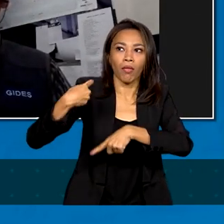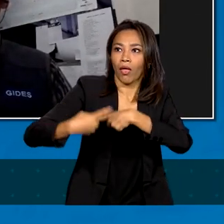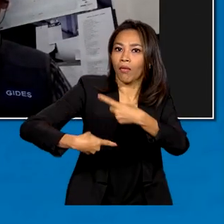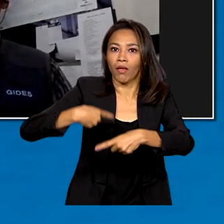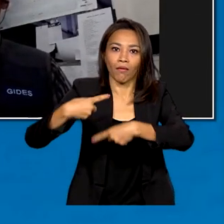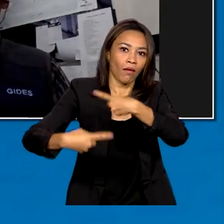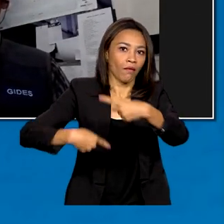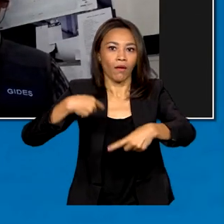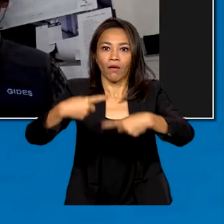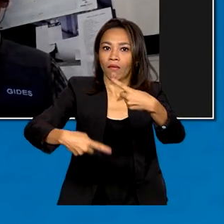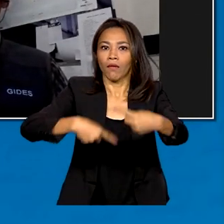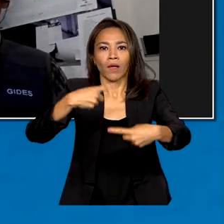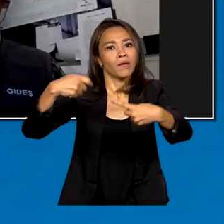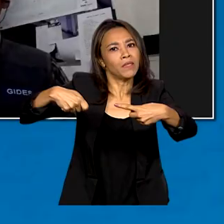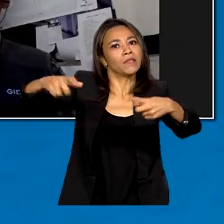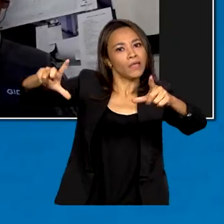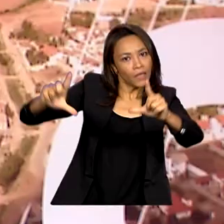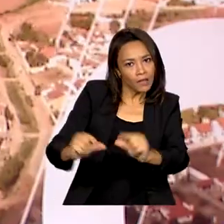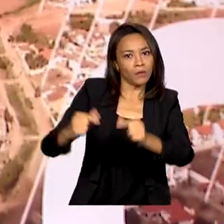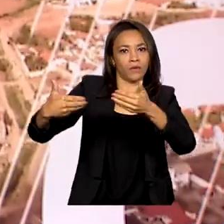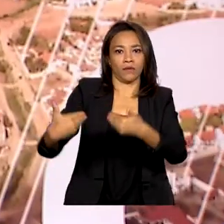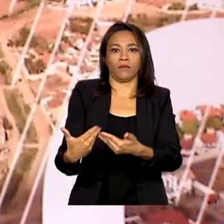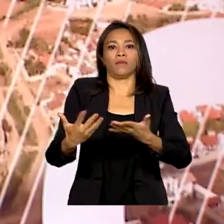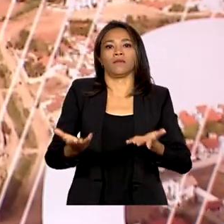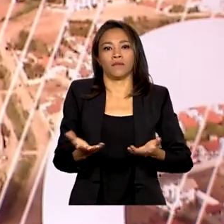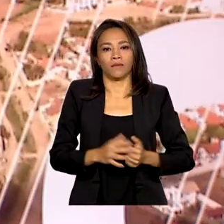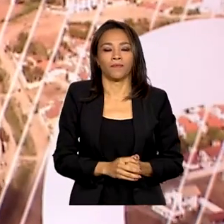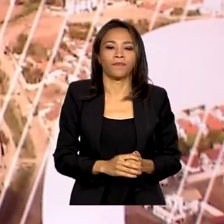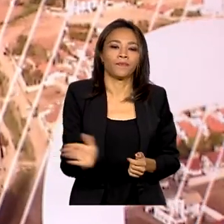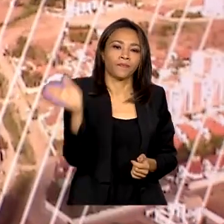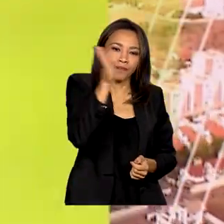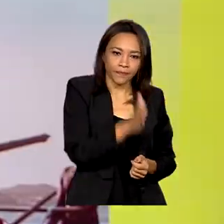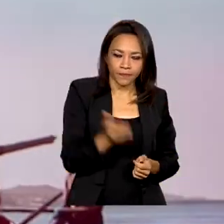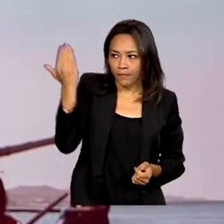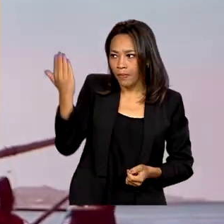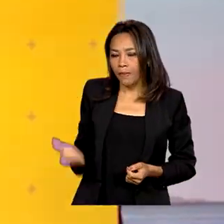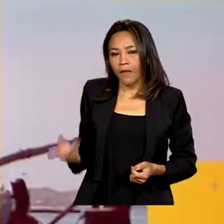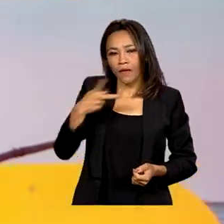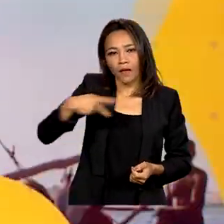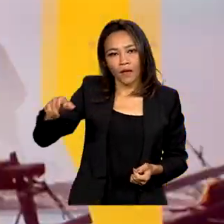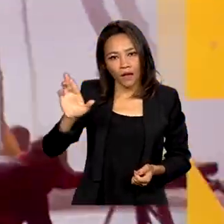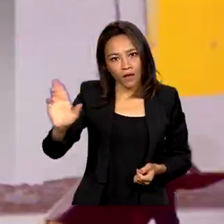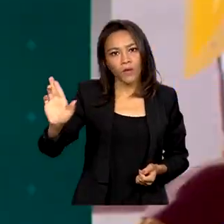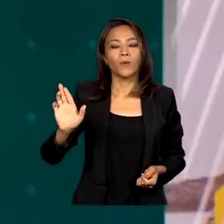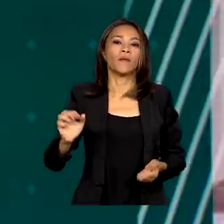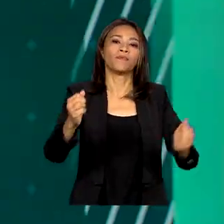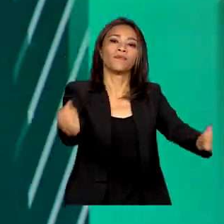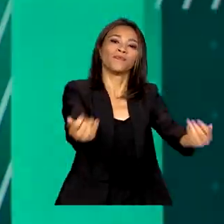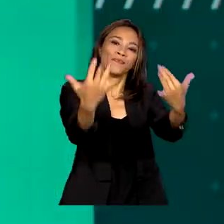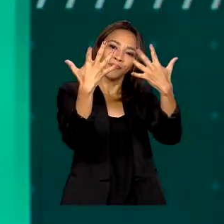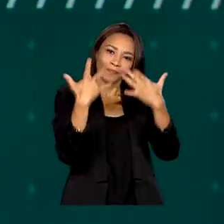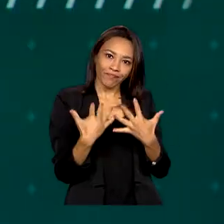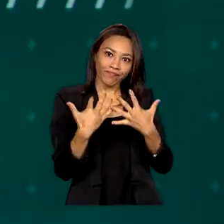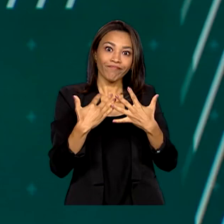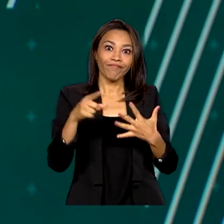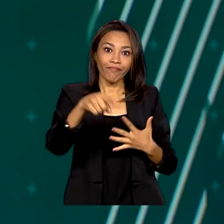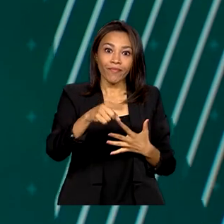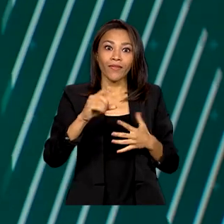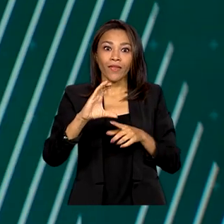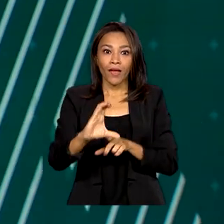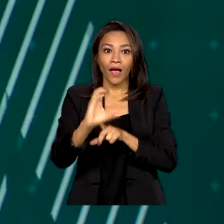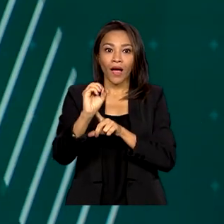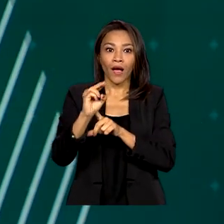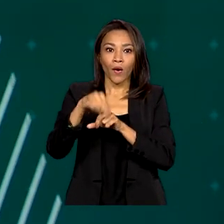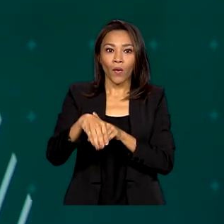mais reduzido. O presidente Lula recebeu no Palácio do Planalto a Confederação Sindical de